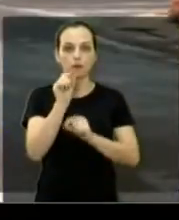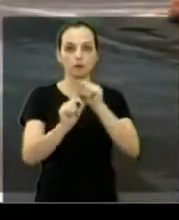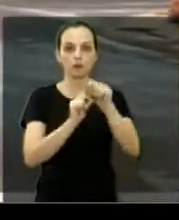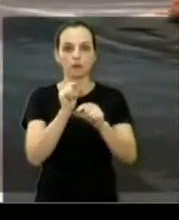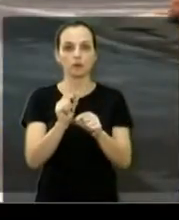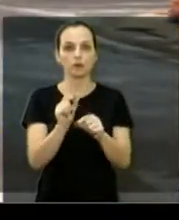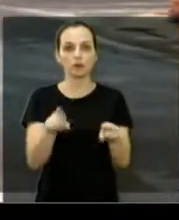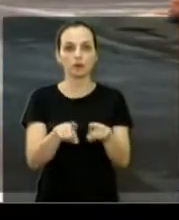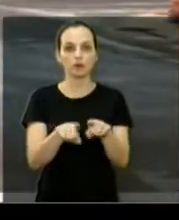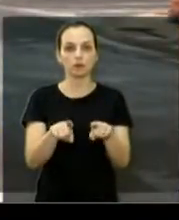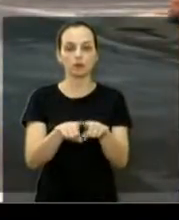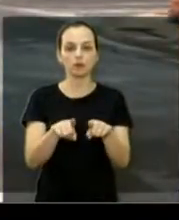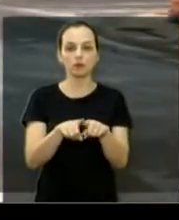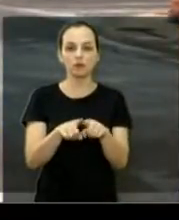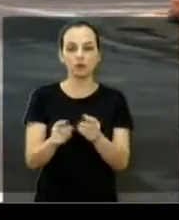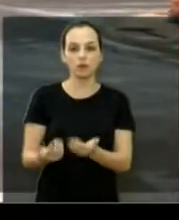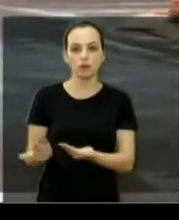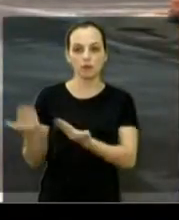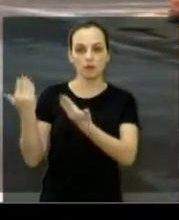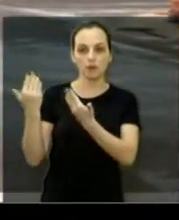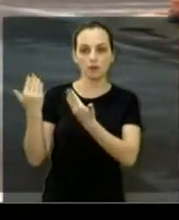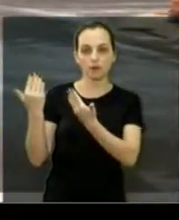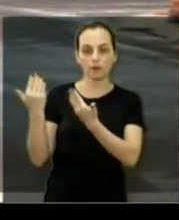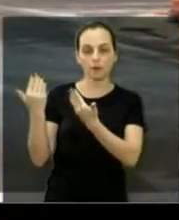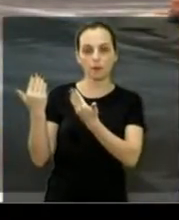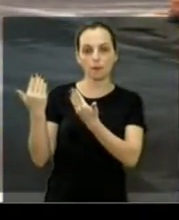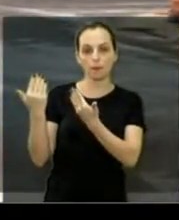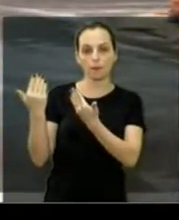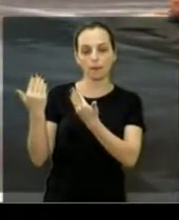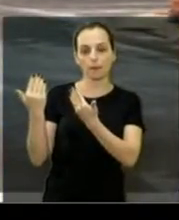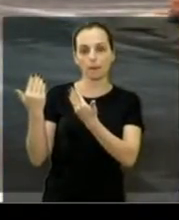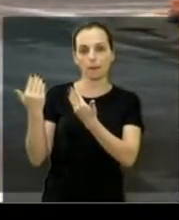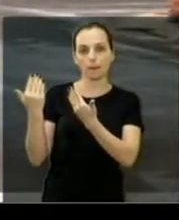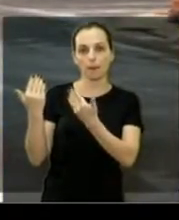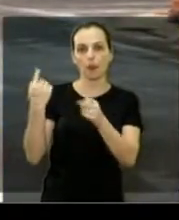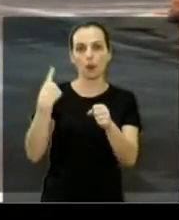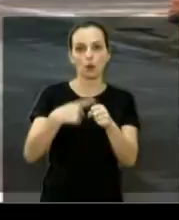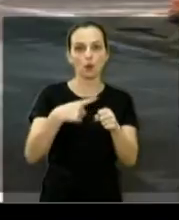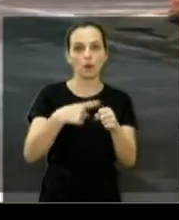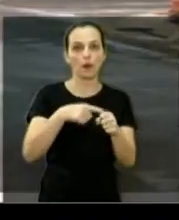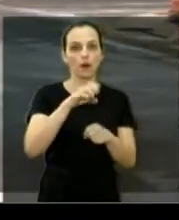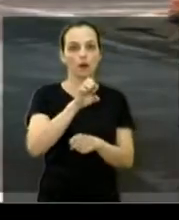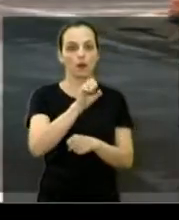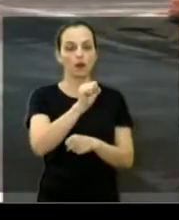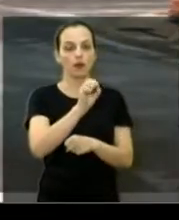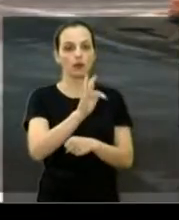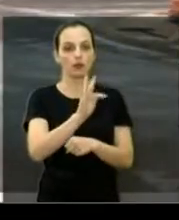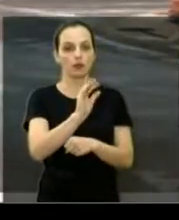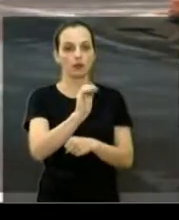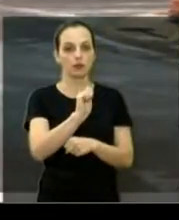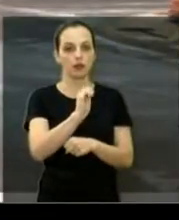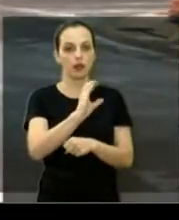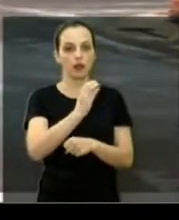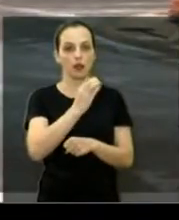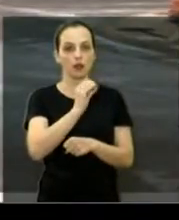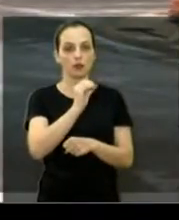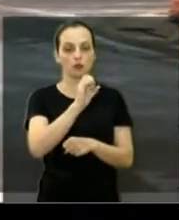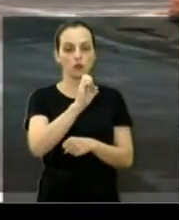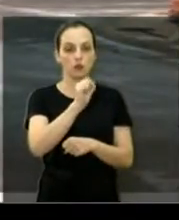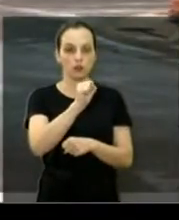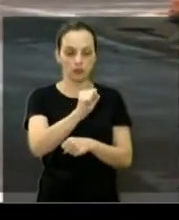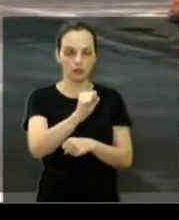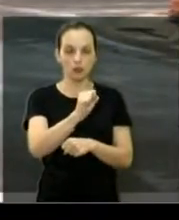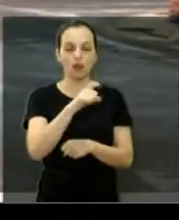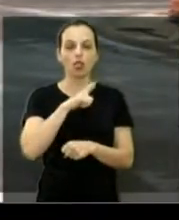também nesse cruzamento da Jorge Haddad com a Rua Ismael de Araújo no Jardim das Estações. Teve um abaixo-sinado lá,